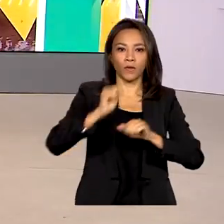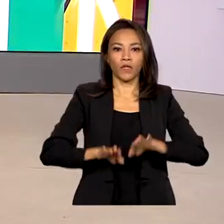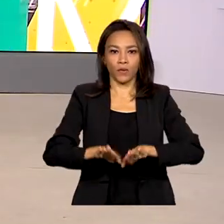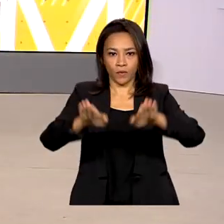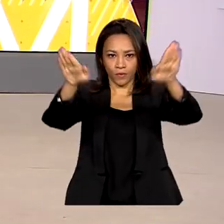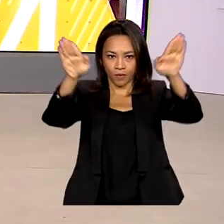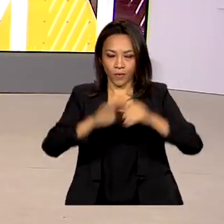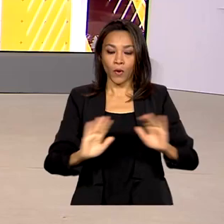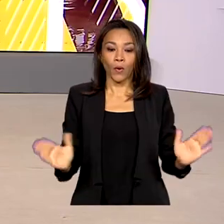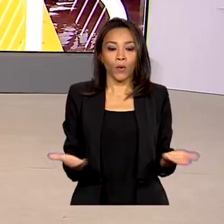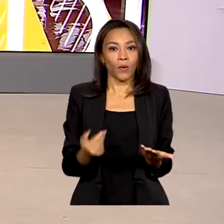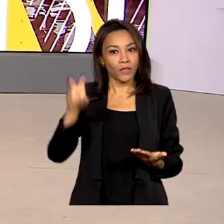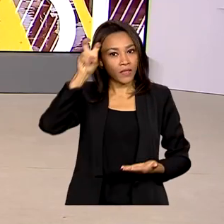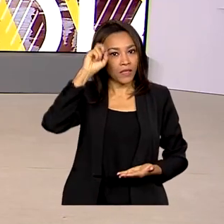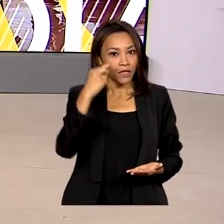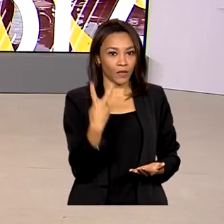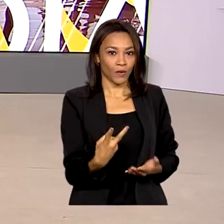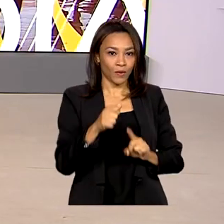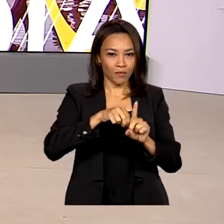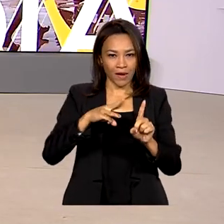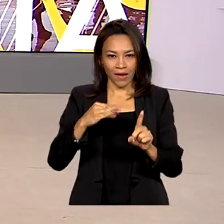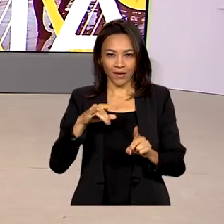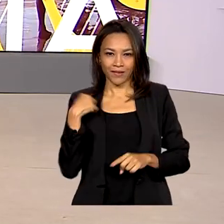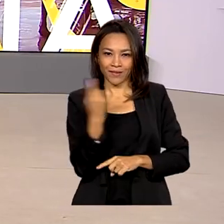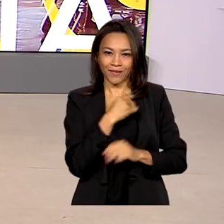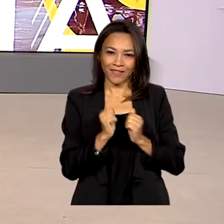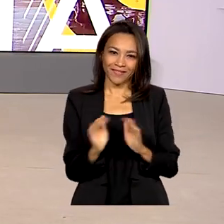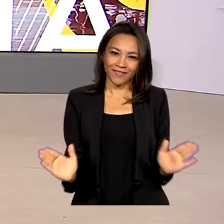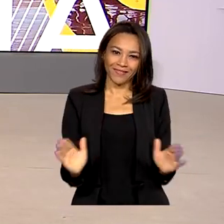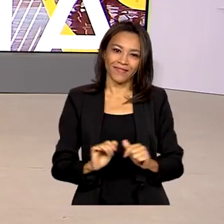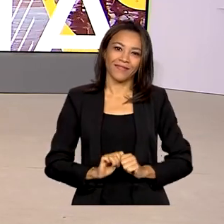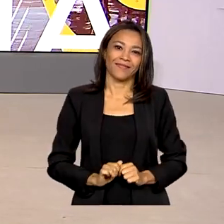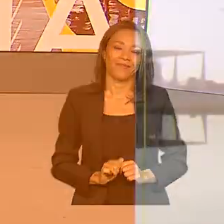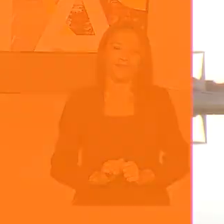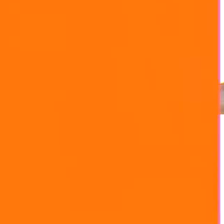Quinta-feira, 2 de março, o Brasil em Dia já está no ar.